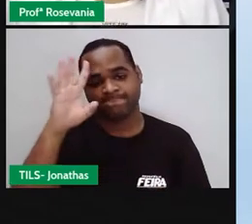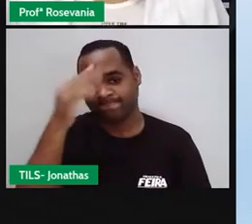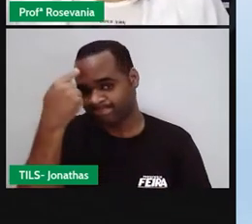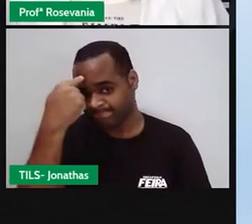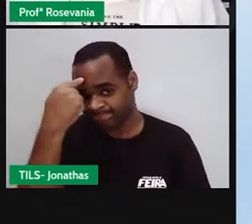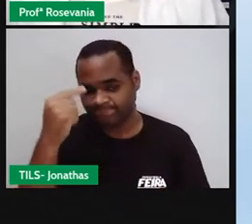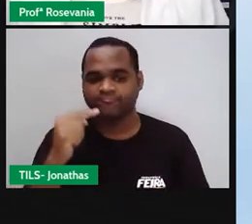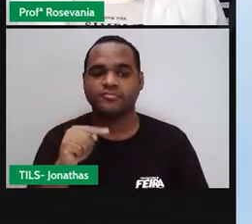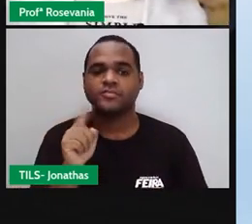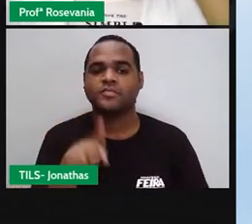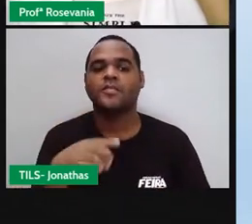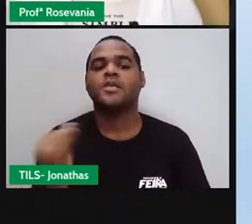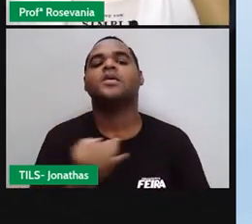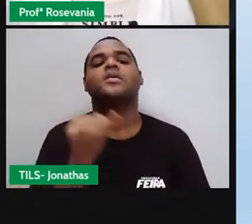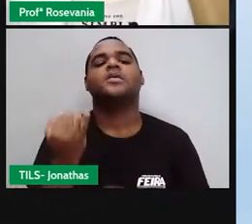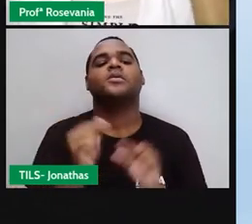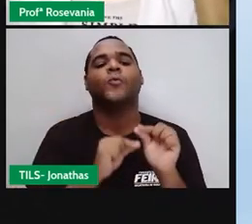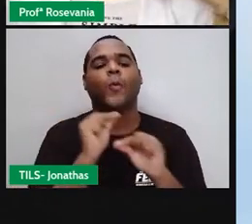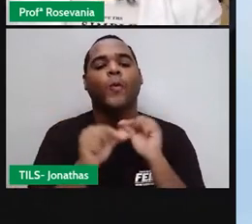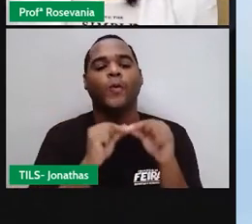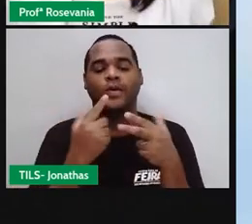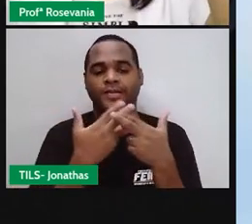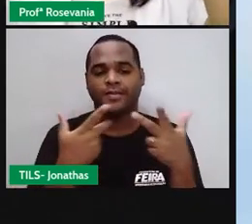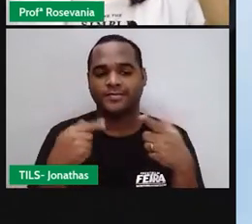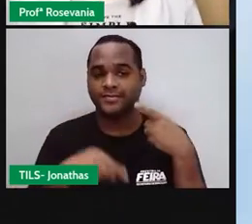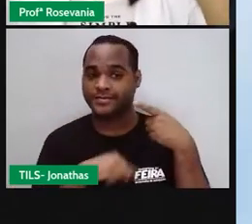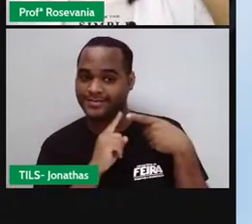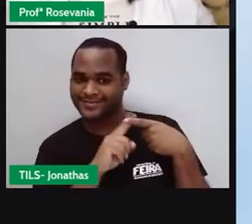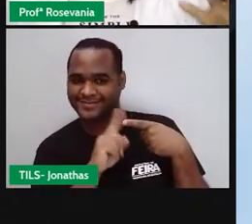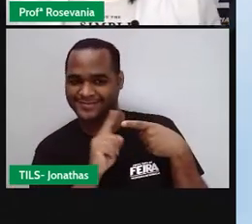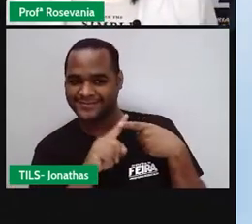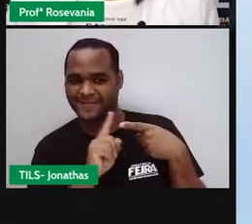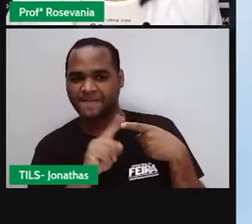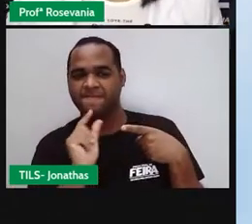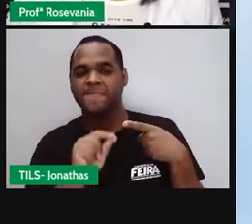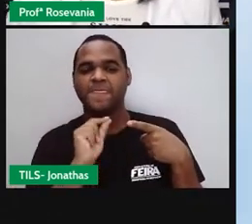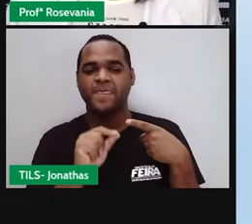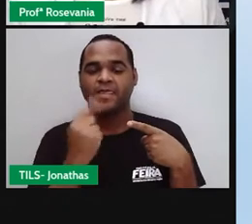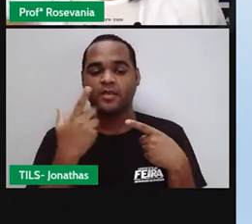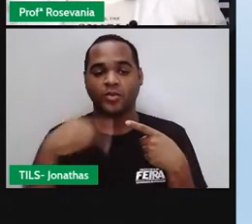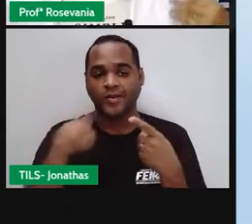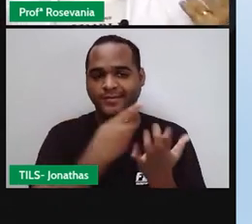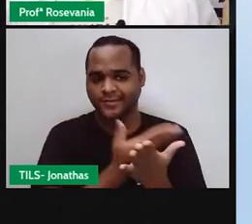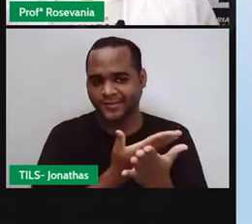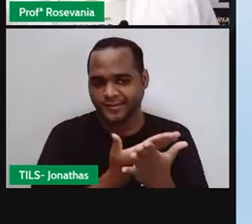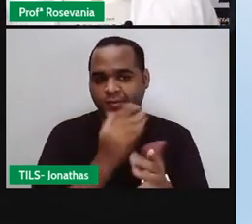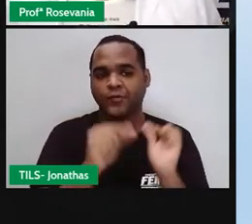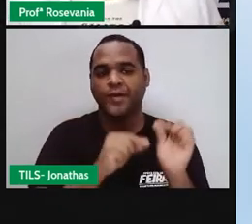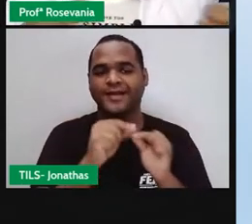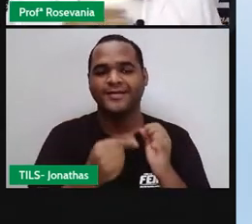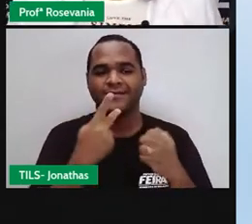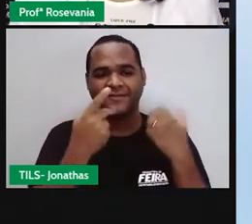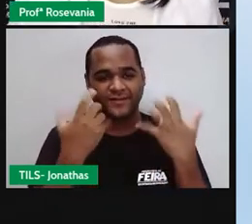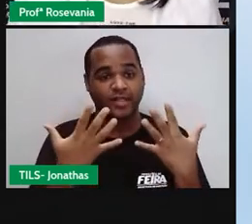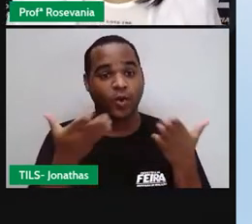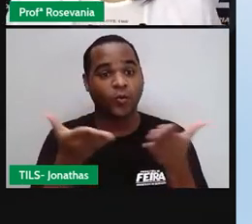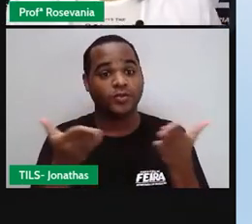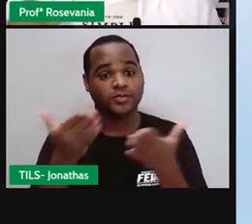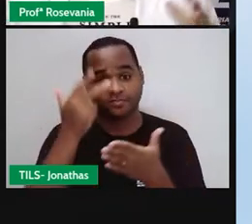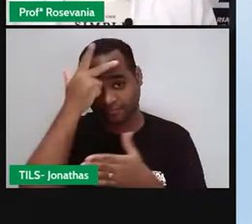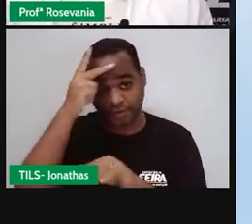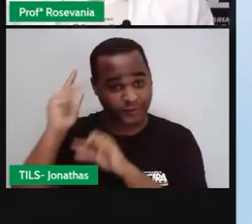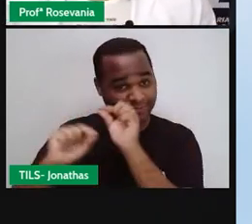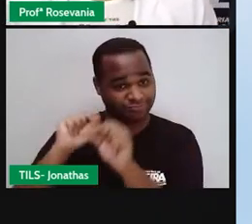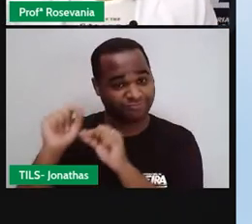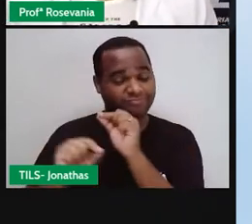chuva ácida. Então, o primeiro fato, né, que a gente vai começar estudando, pra falar, né, dessa ação humana, né,